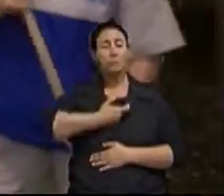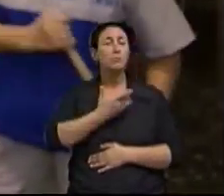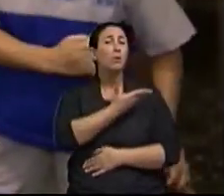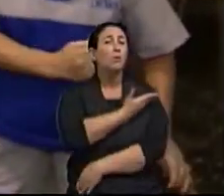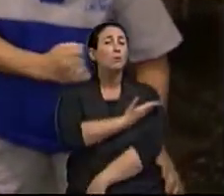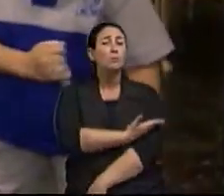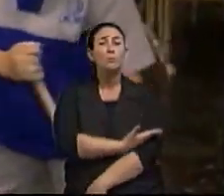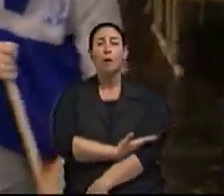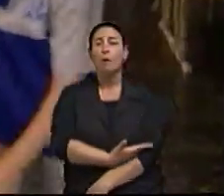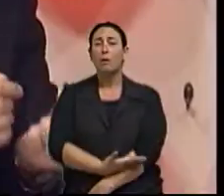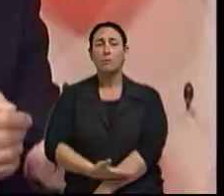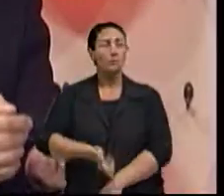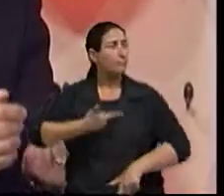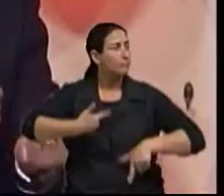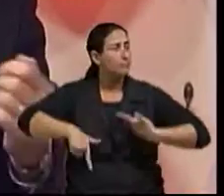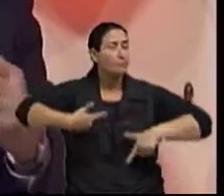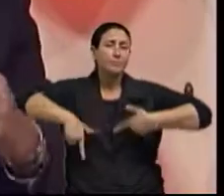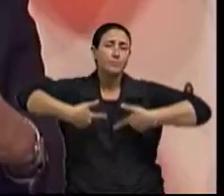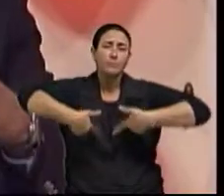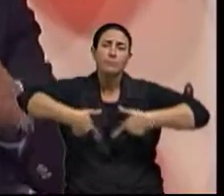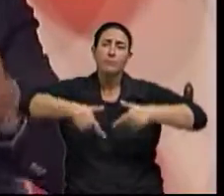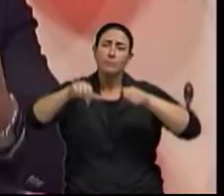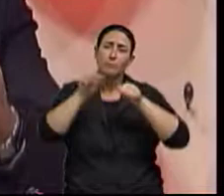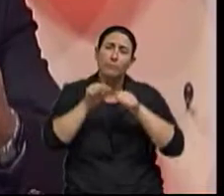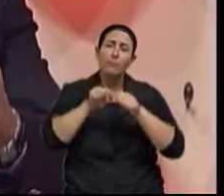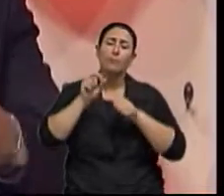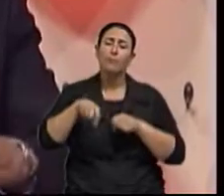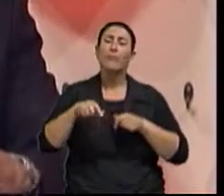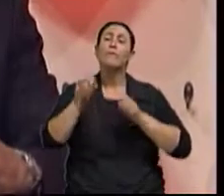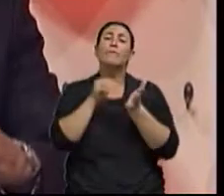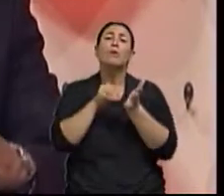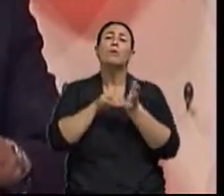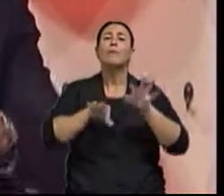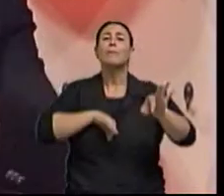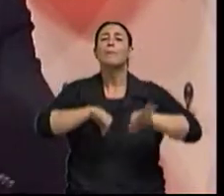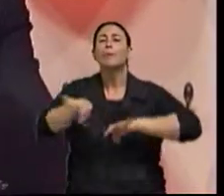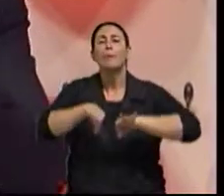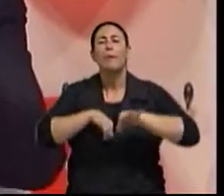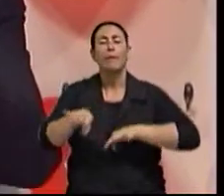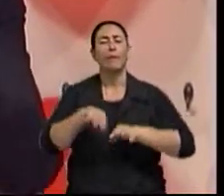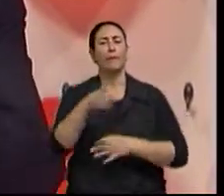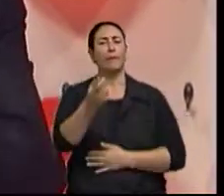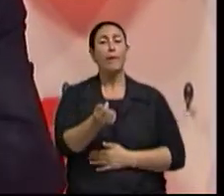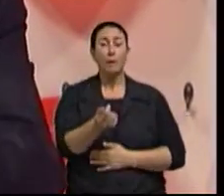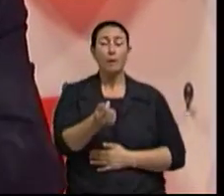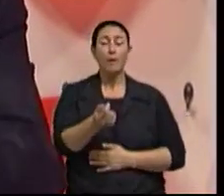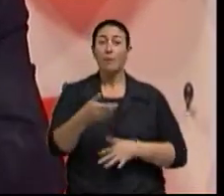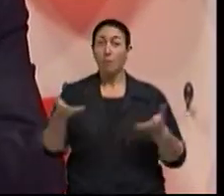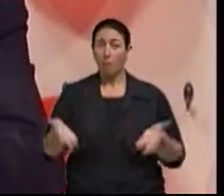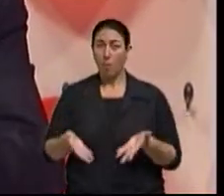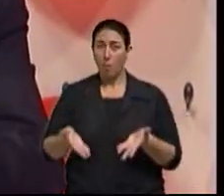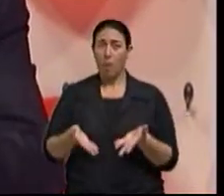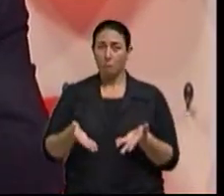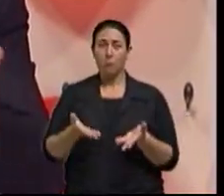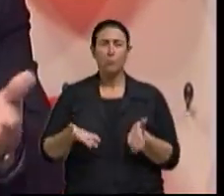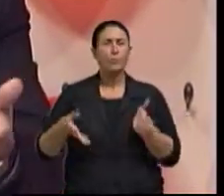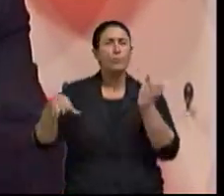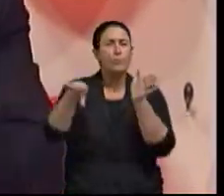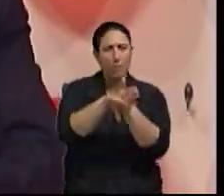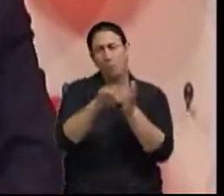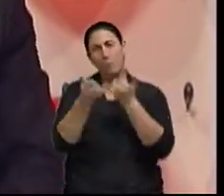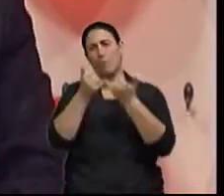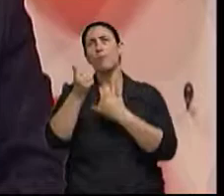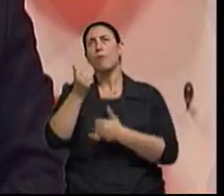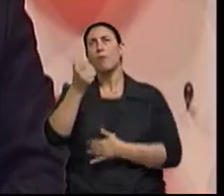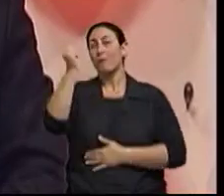e falta fazer poupança, falta se preparar financeiramente para que, no momento que chega a aposentadoria, vamos